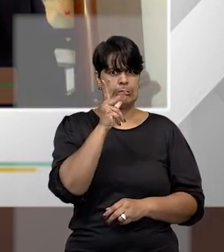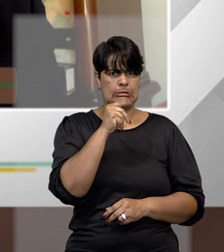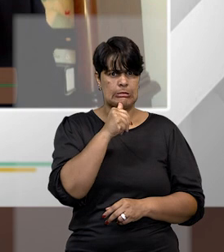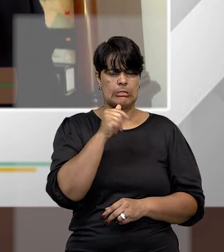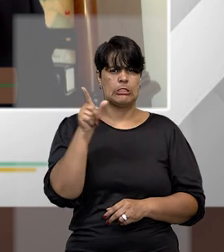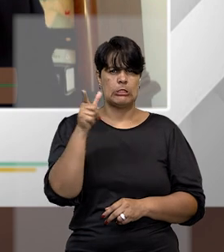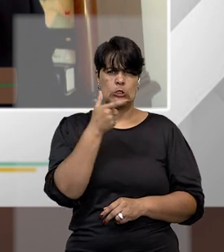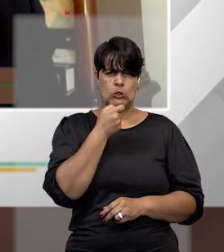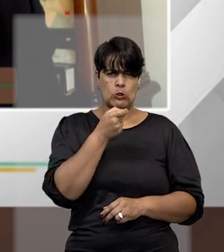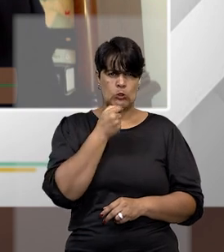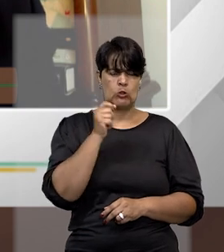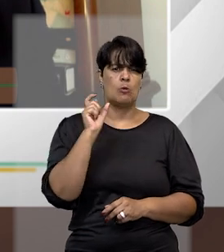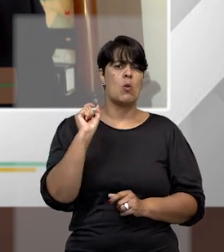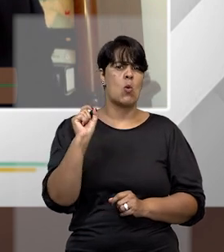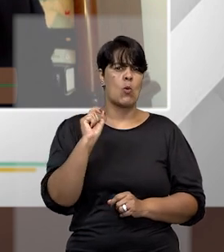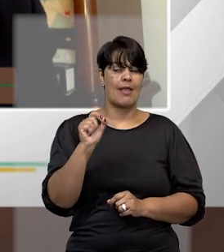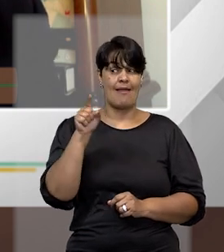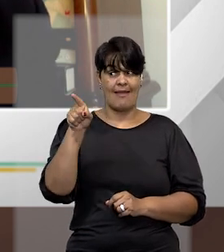fundou um grupo